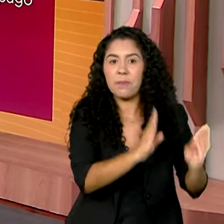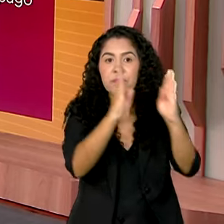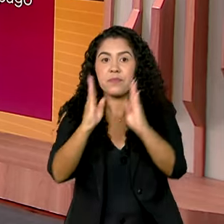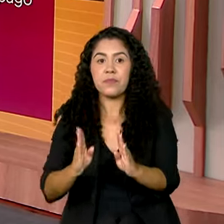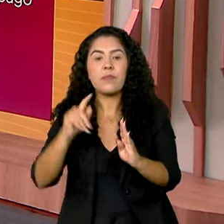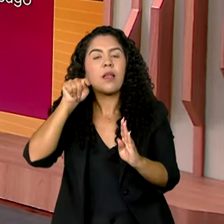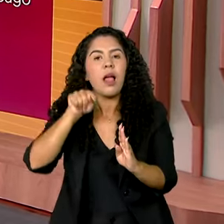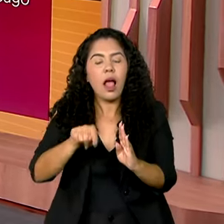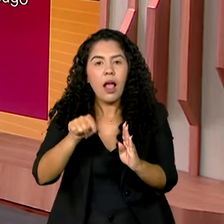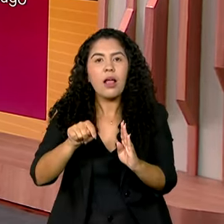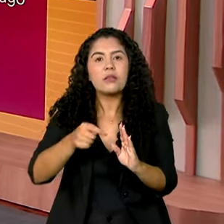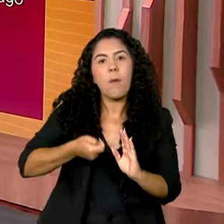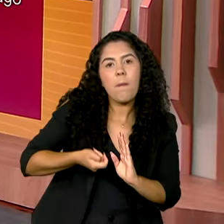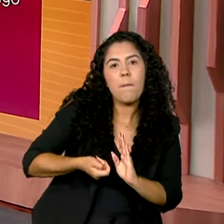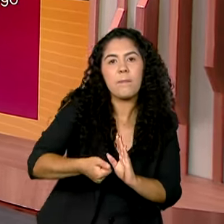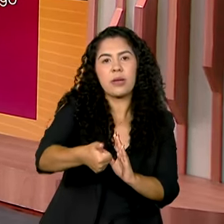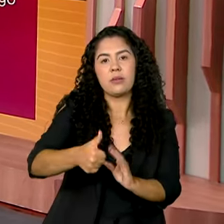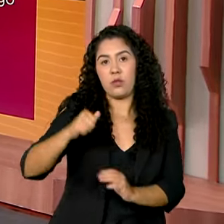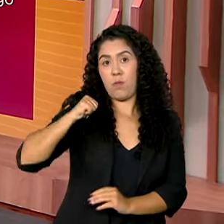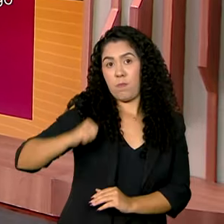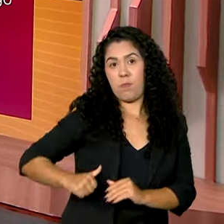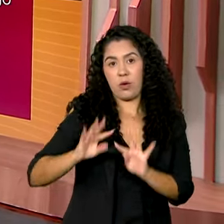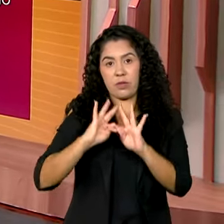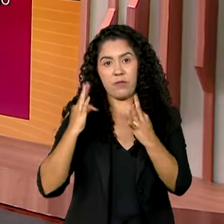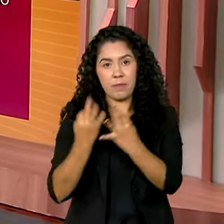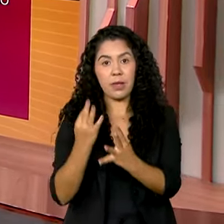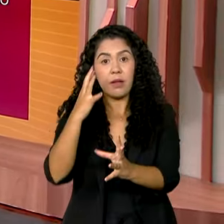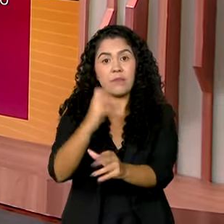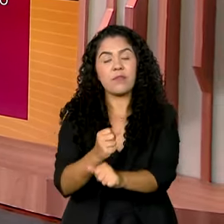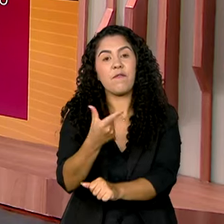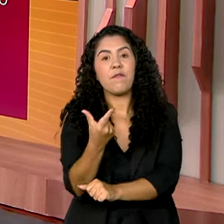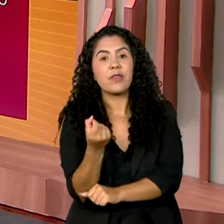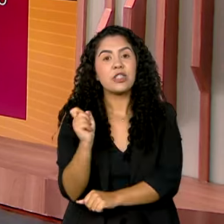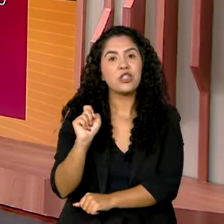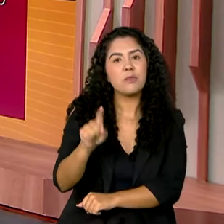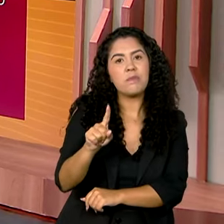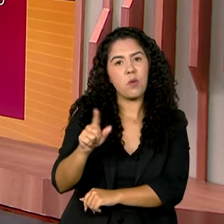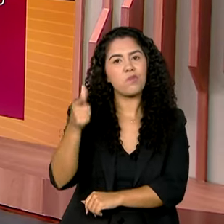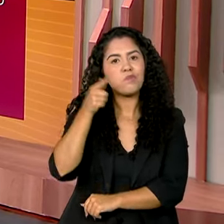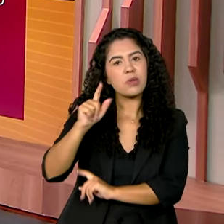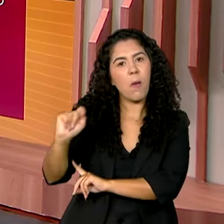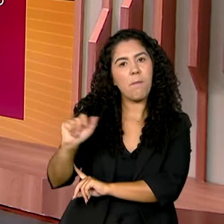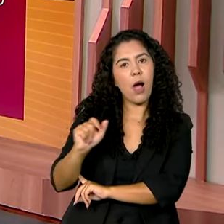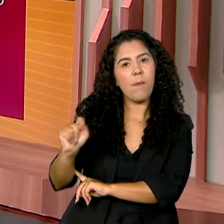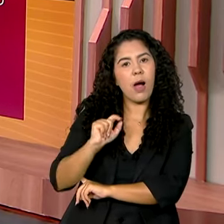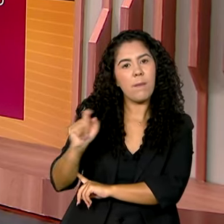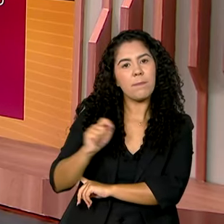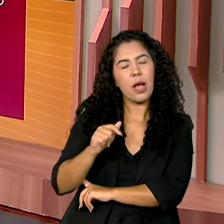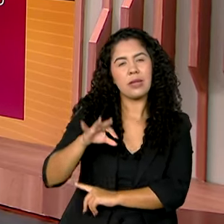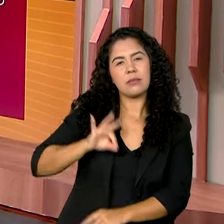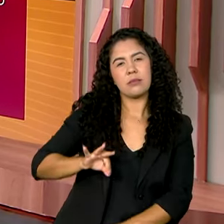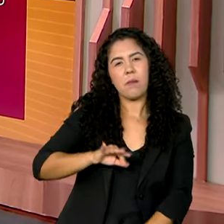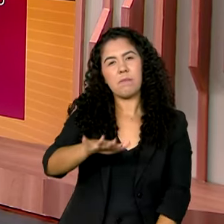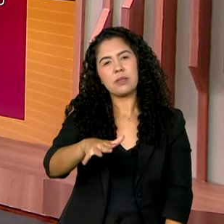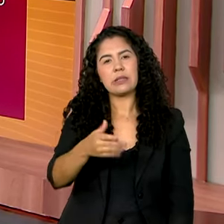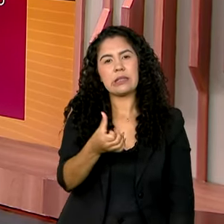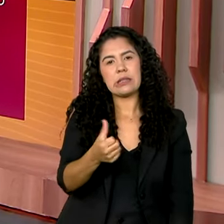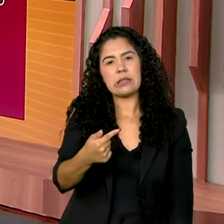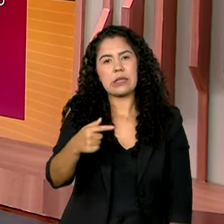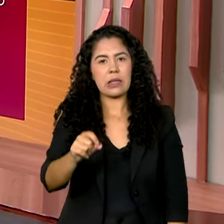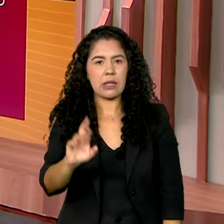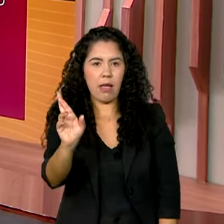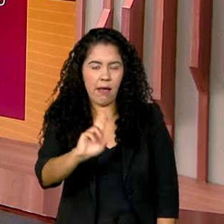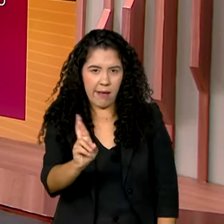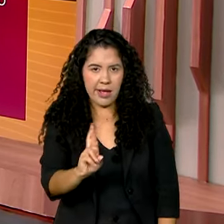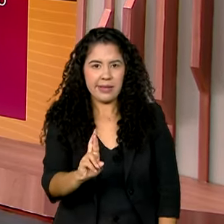Bolsa Família atende 20 mil e 600 famílias que recebem um benefício médio de 670 reais